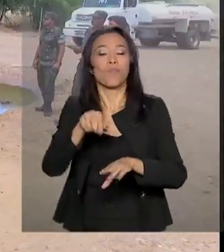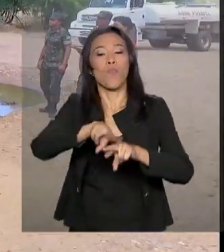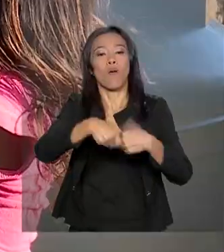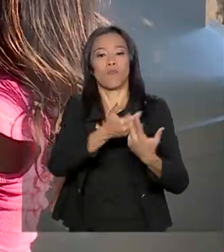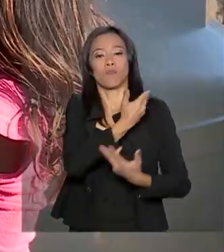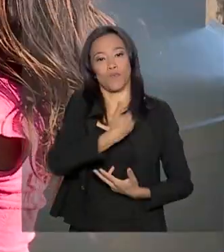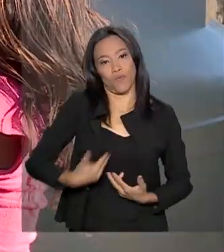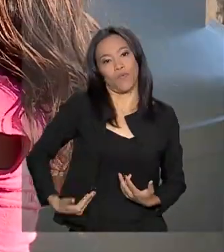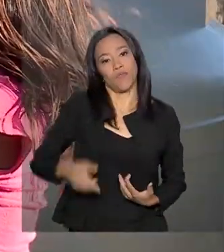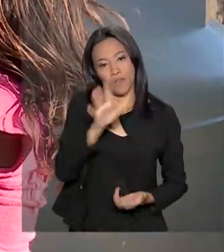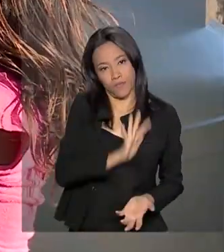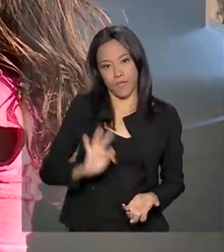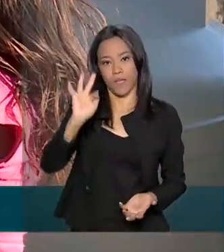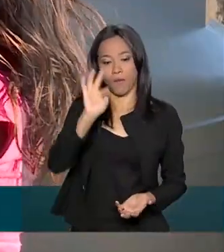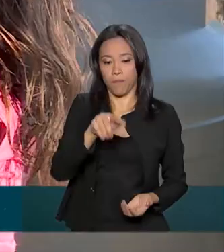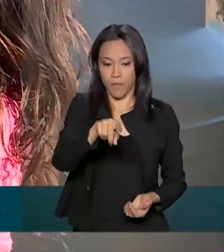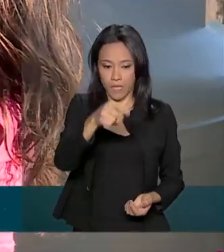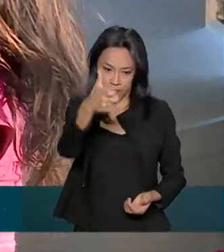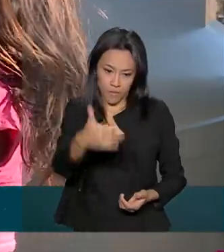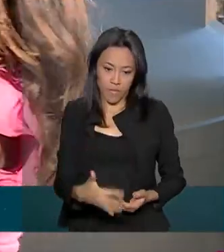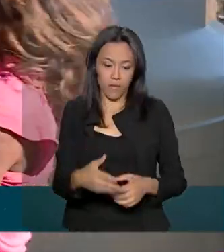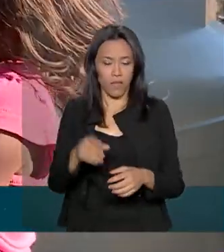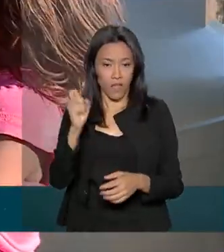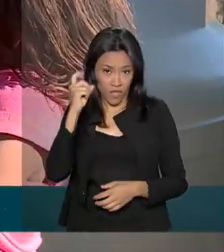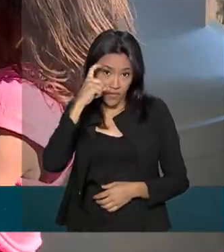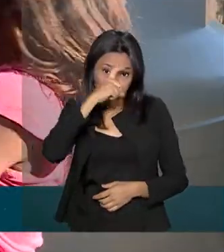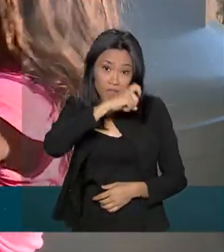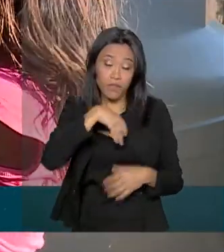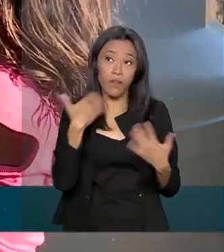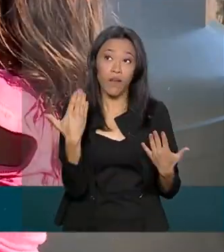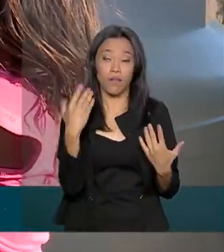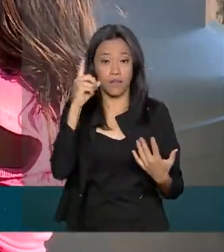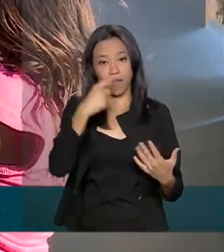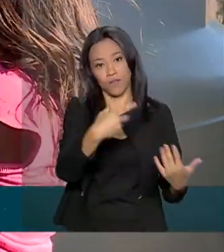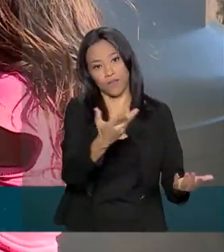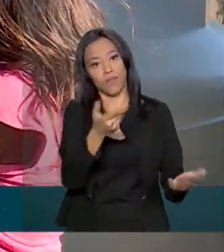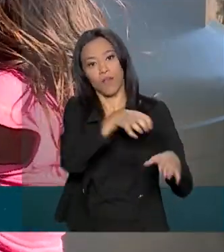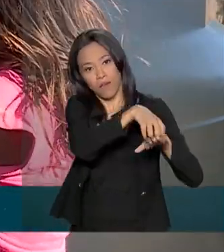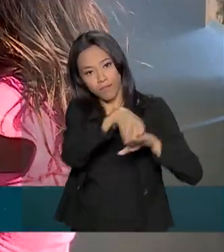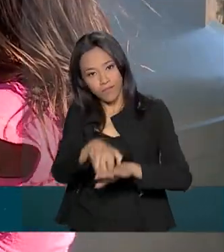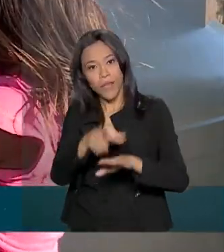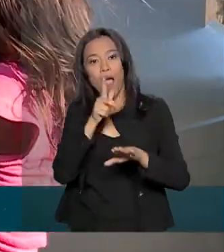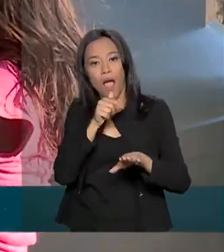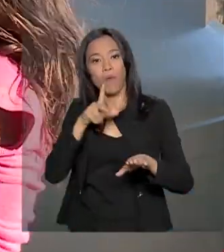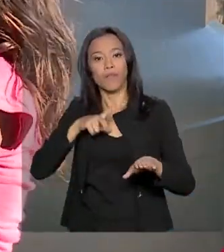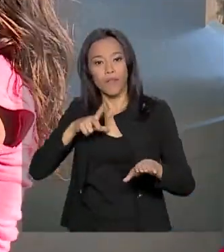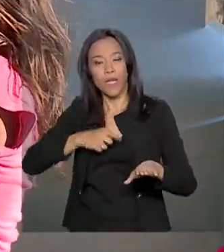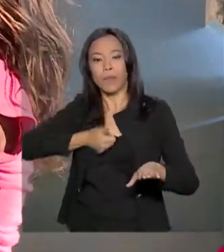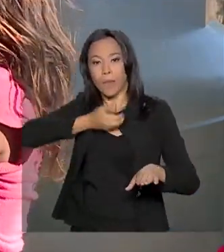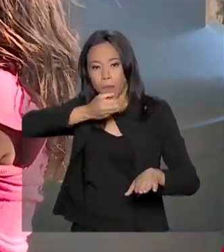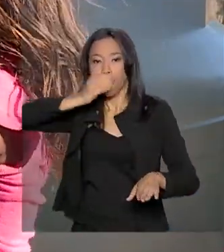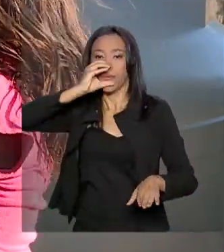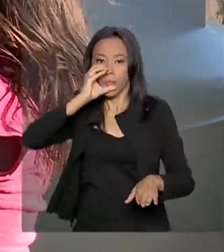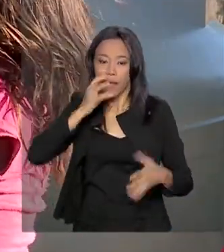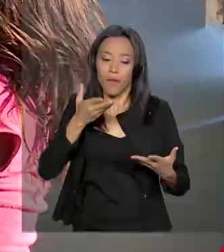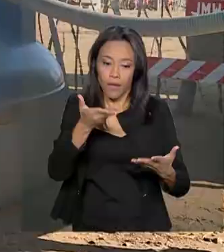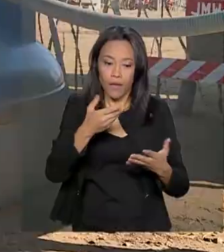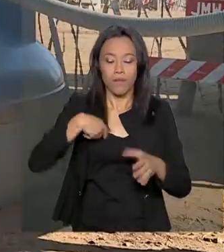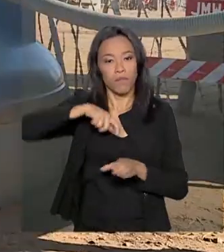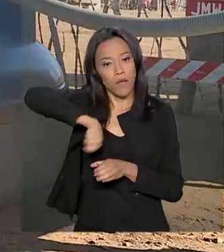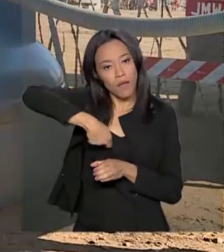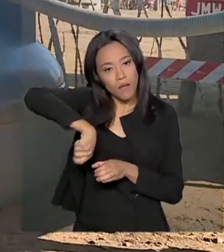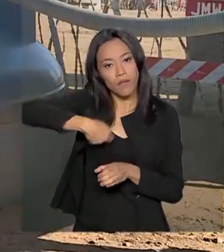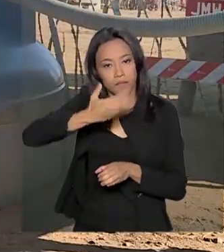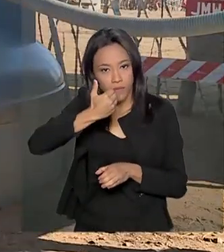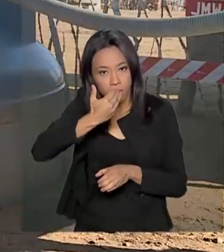federal. Era difícil, mas só que, graças a Deus, como eles apareceram agora, tem água para poder nós beber, cozinhar.